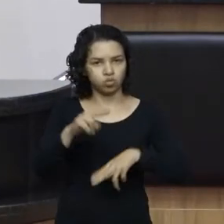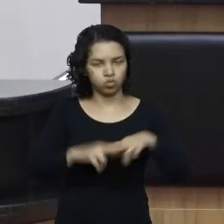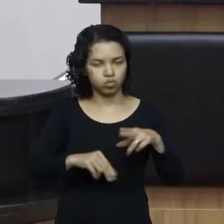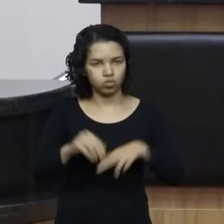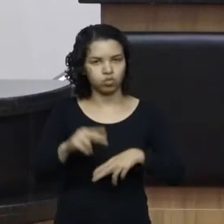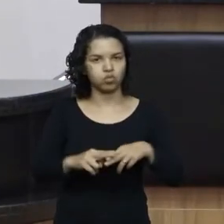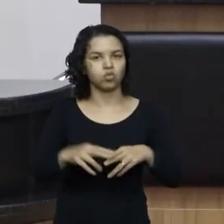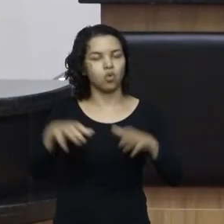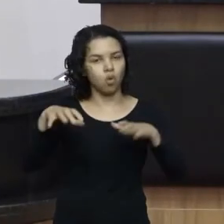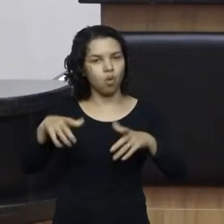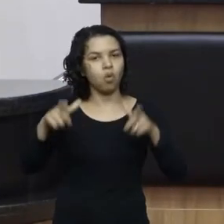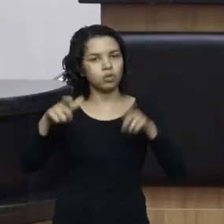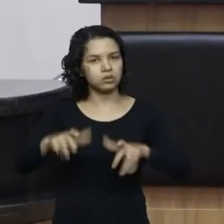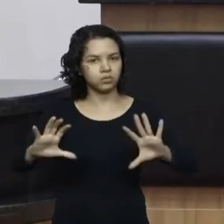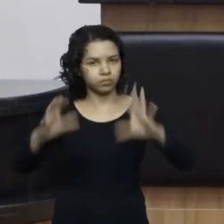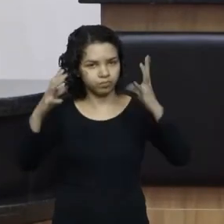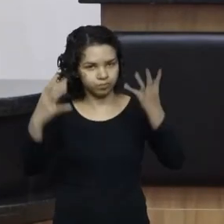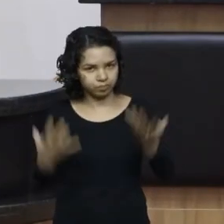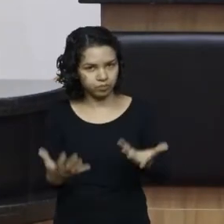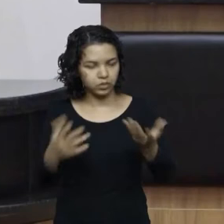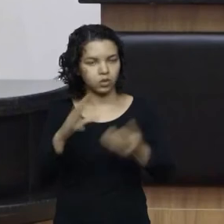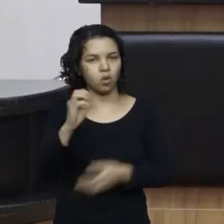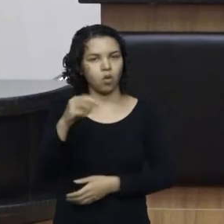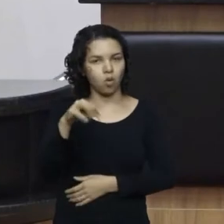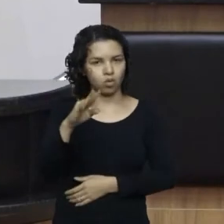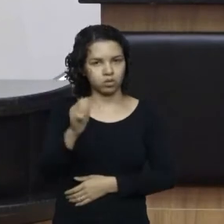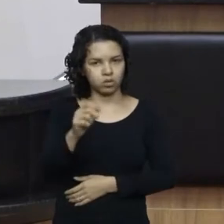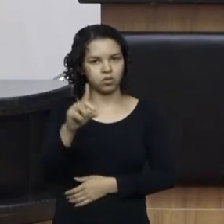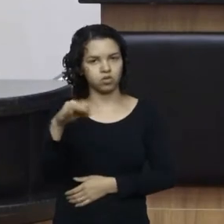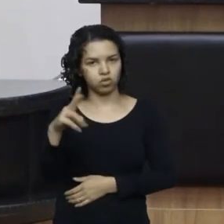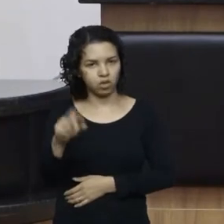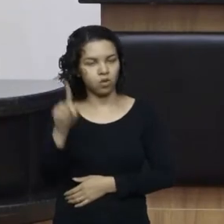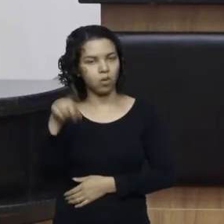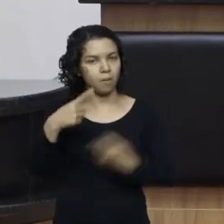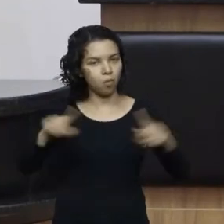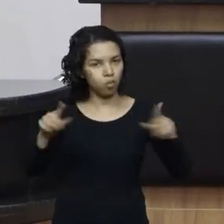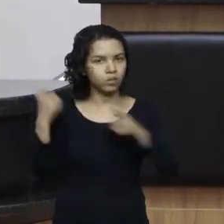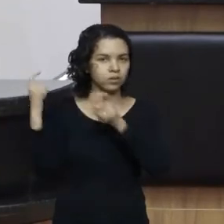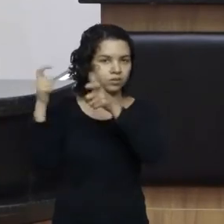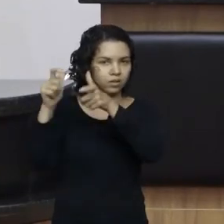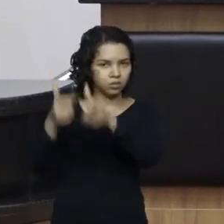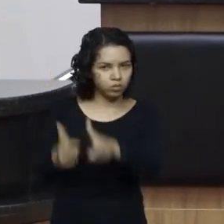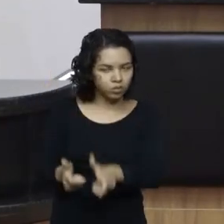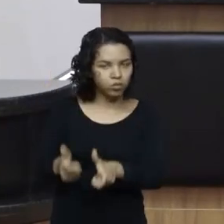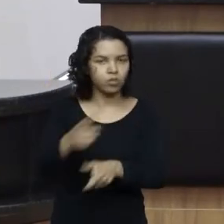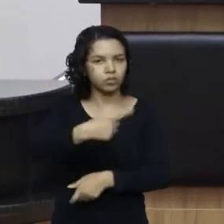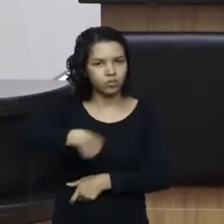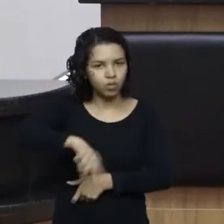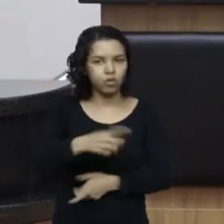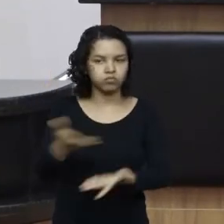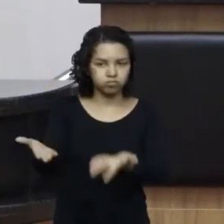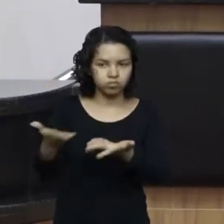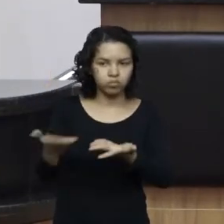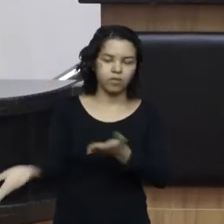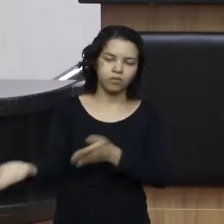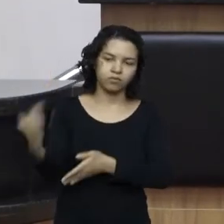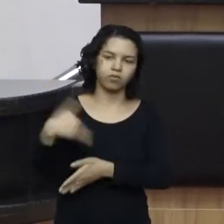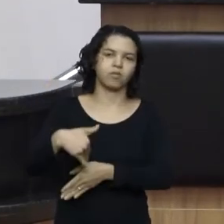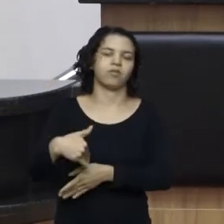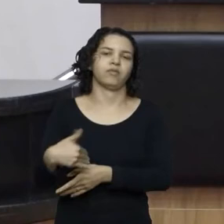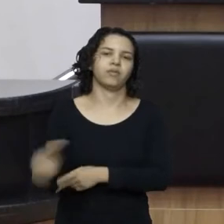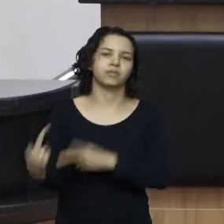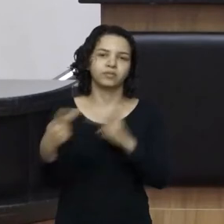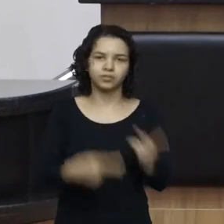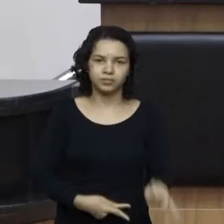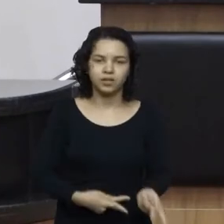importante, porque é a nossa tradição, a nossa origem, a música tradicionalista. Então, contamos com a presença de todos vocês. A festa vai